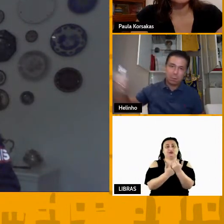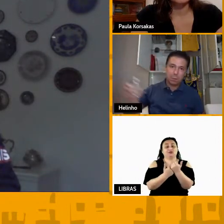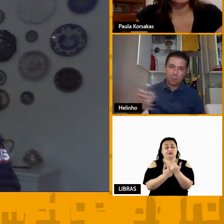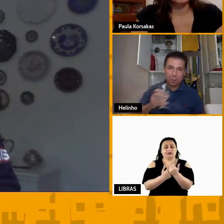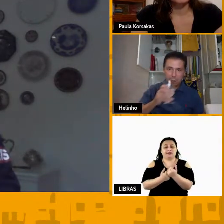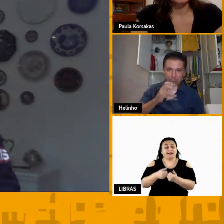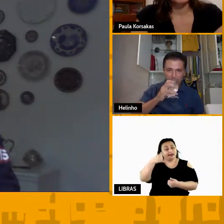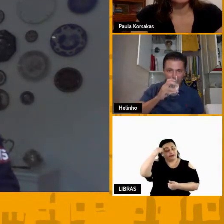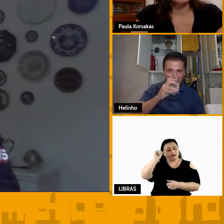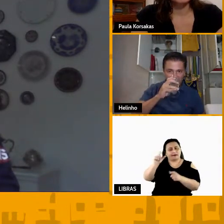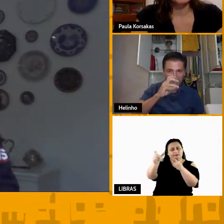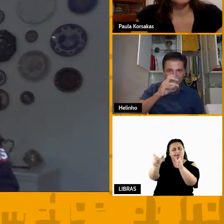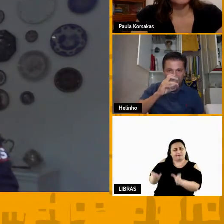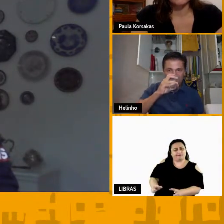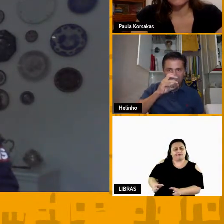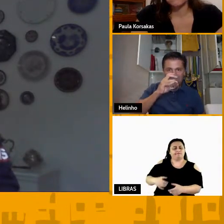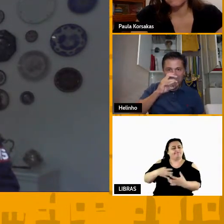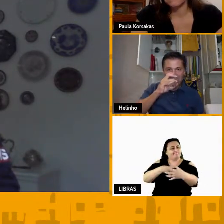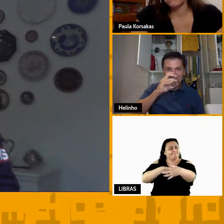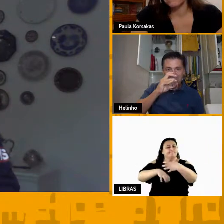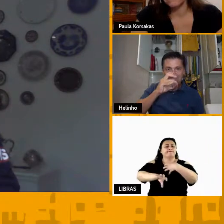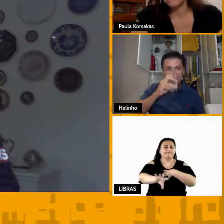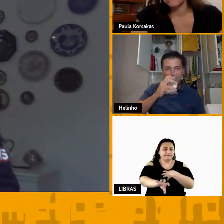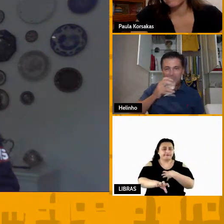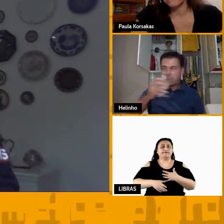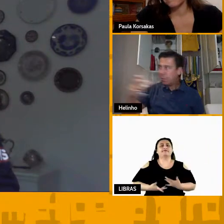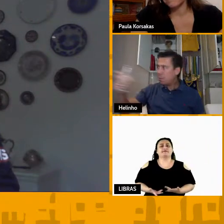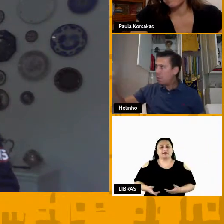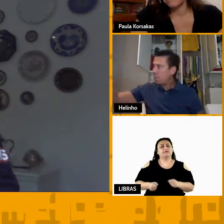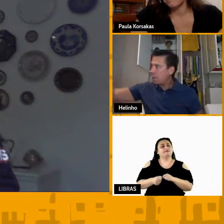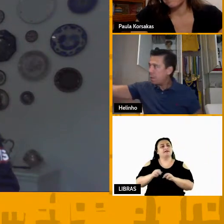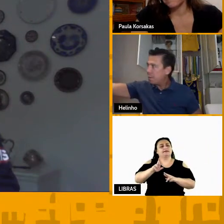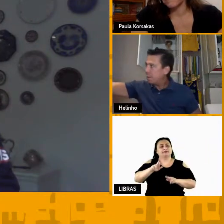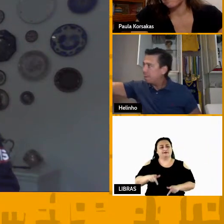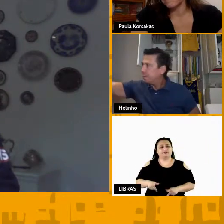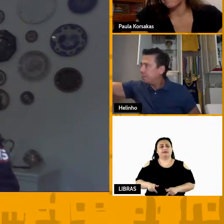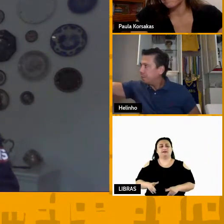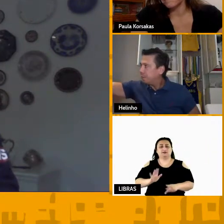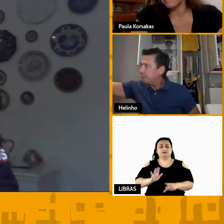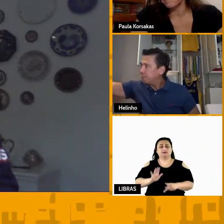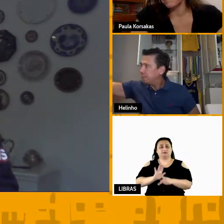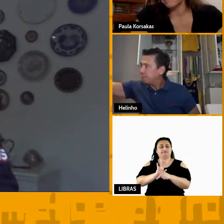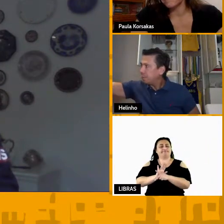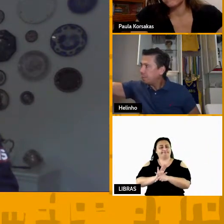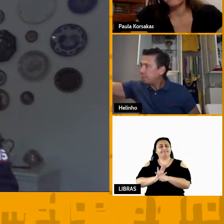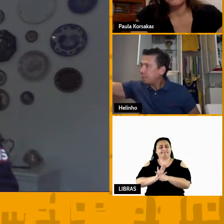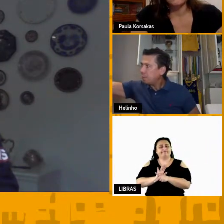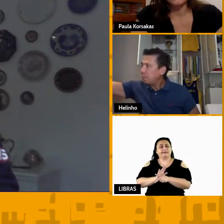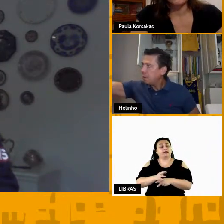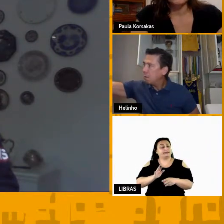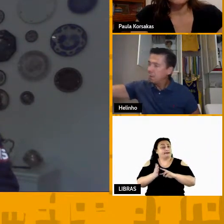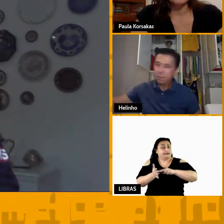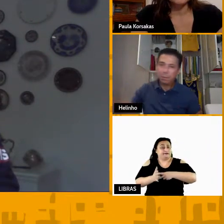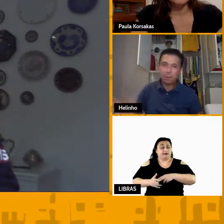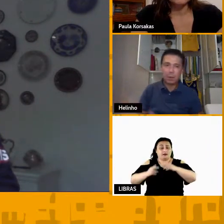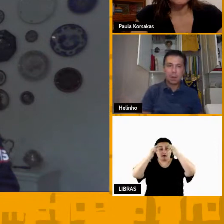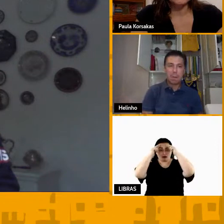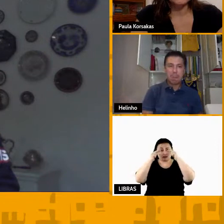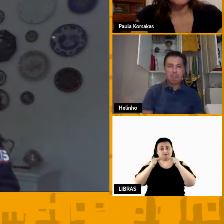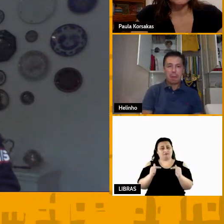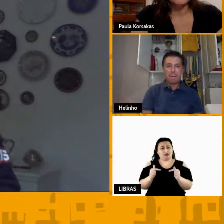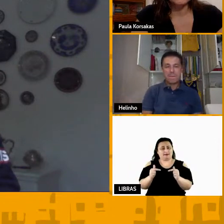uma diferença gigantesca, você já tocou no assunto do respeito, eu acho, e